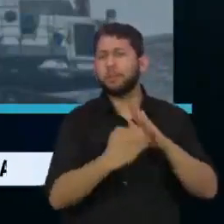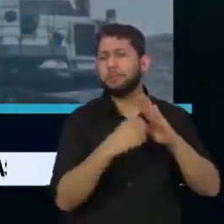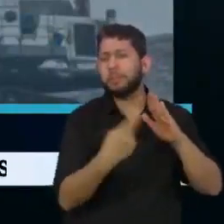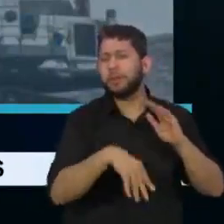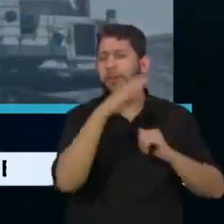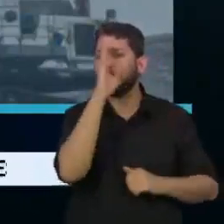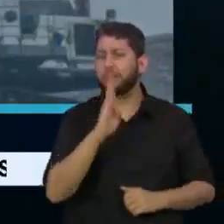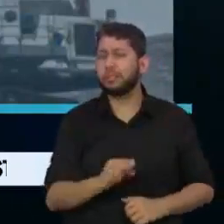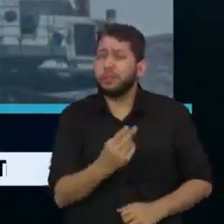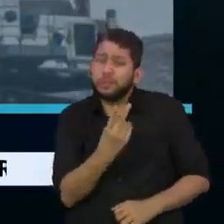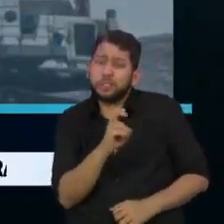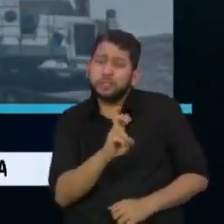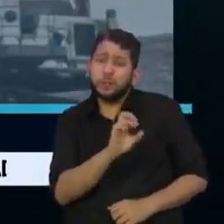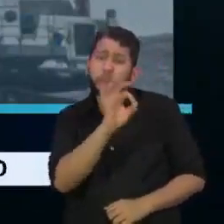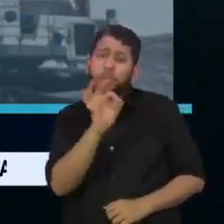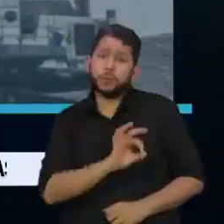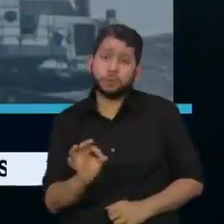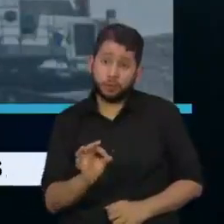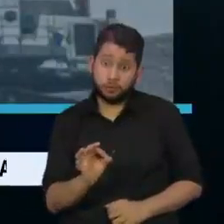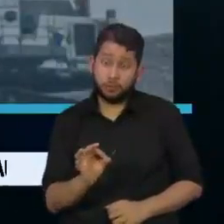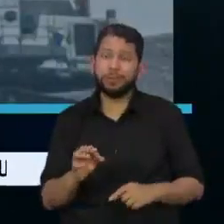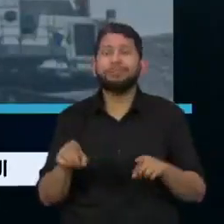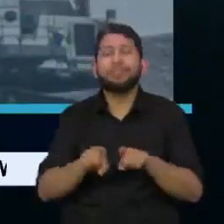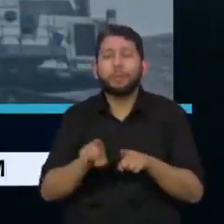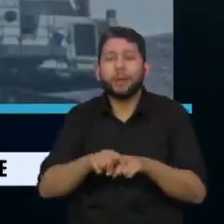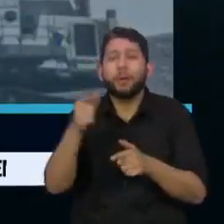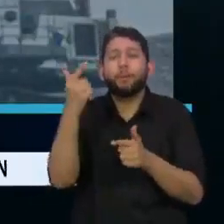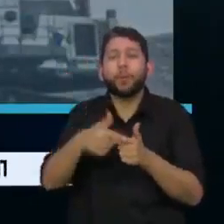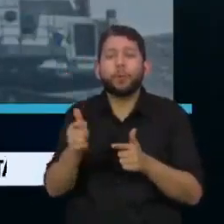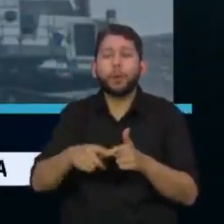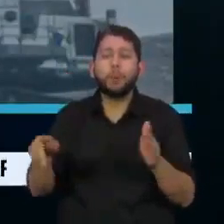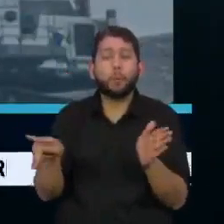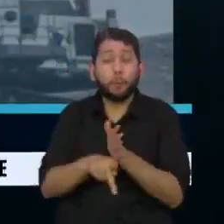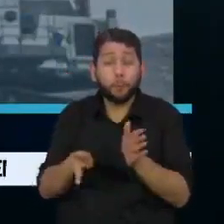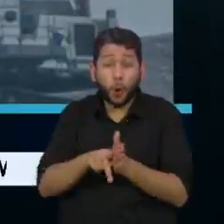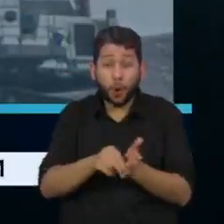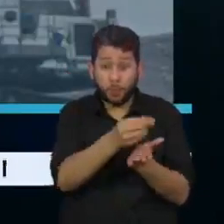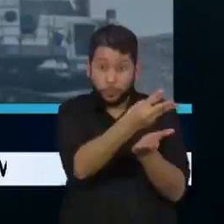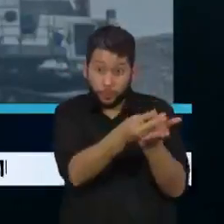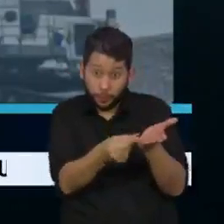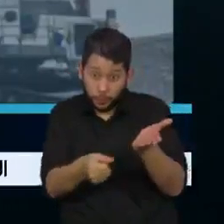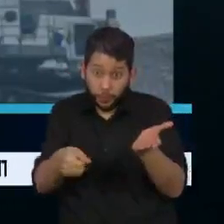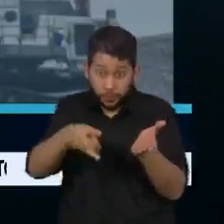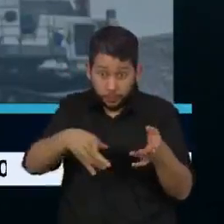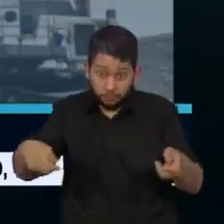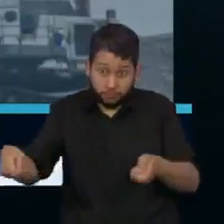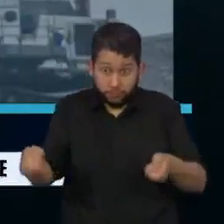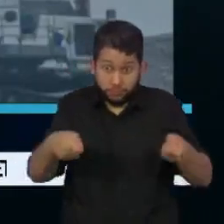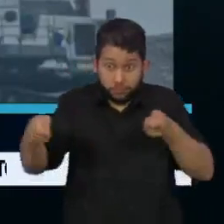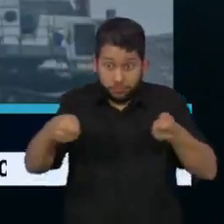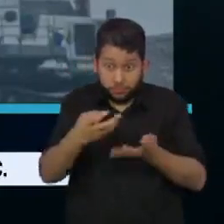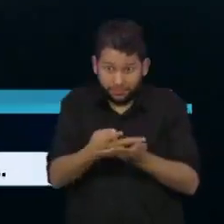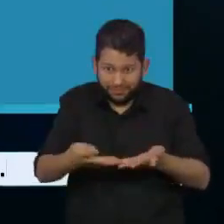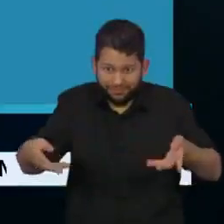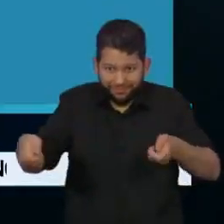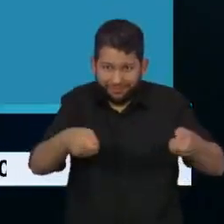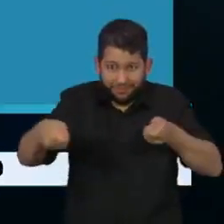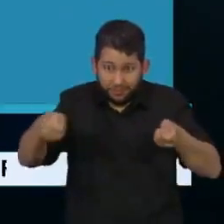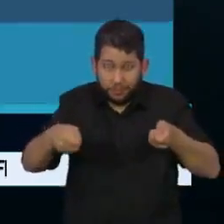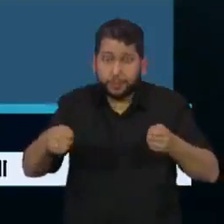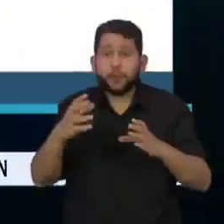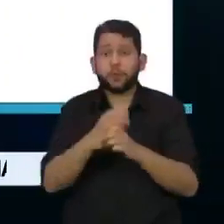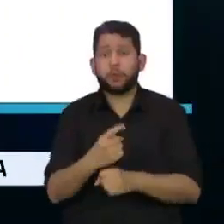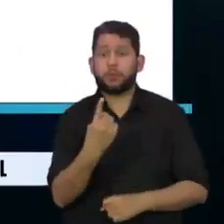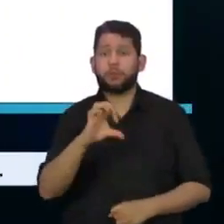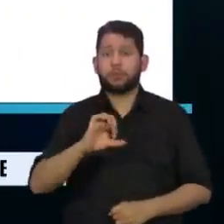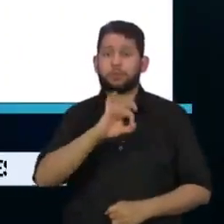menos de 25%. Já os conflitos causados pelo garimpo ilegal somam 19%. Minas